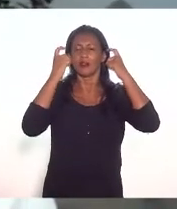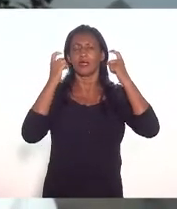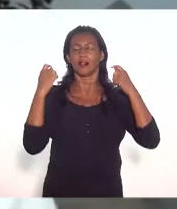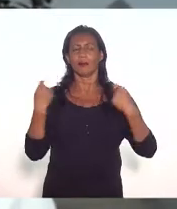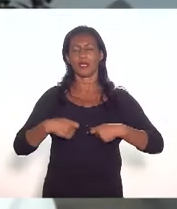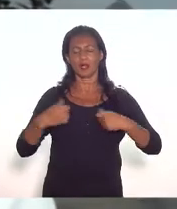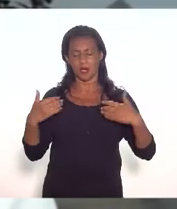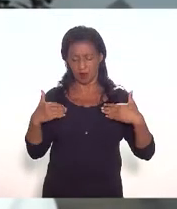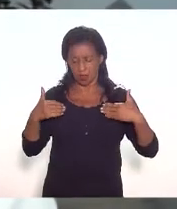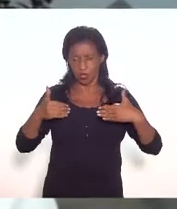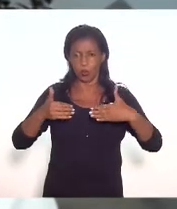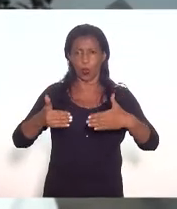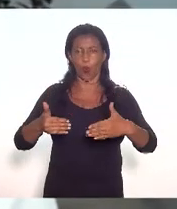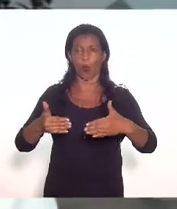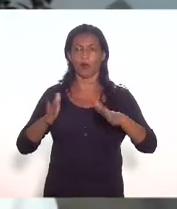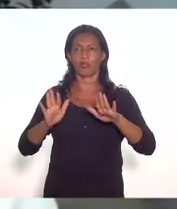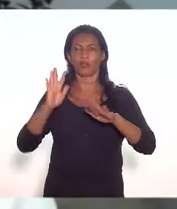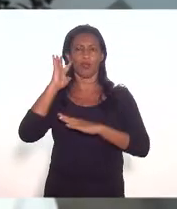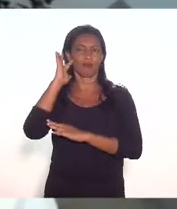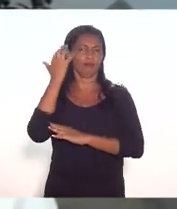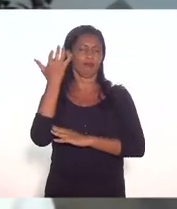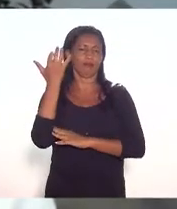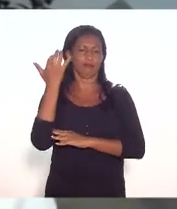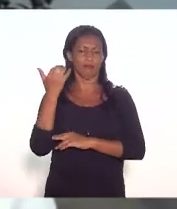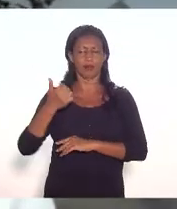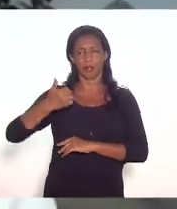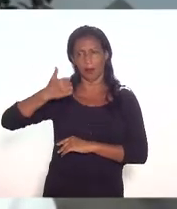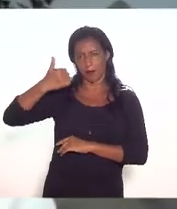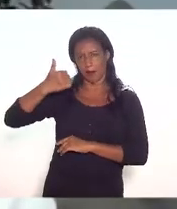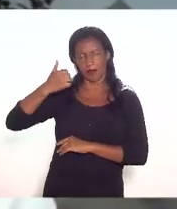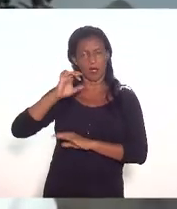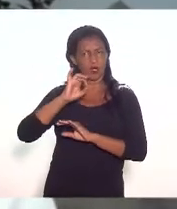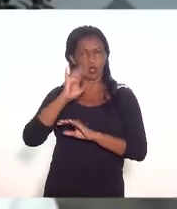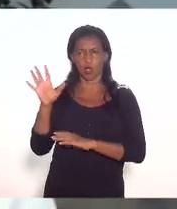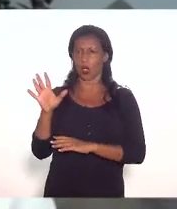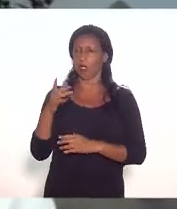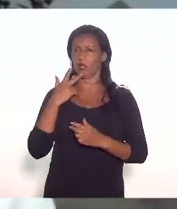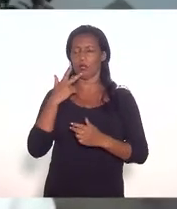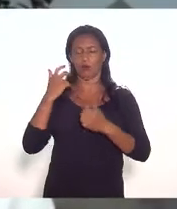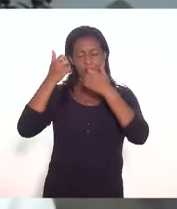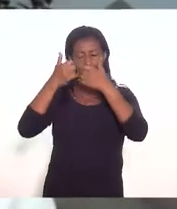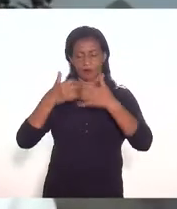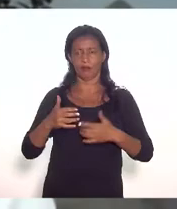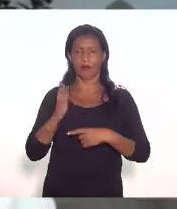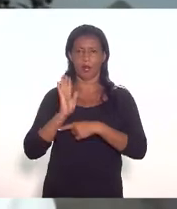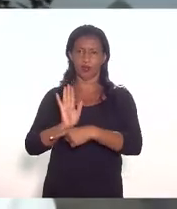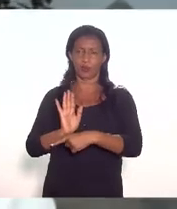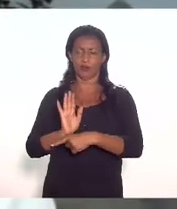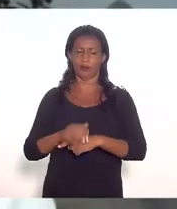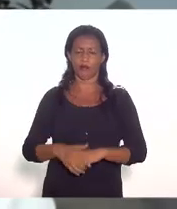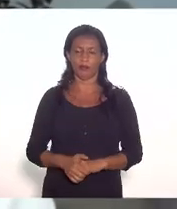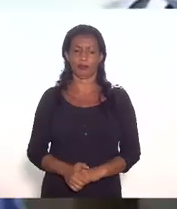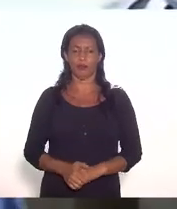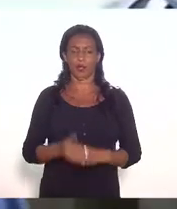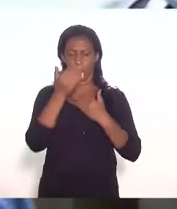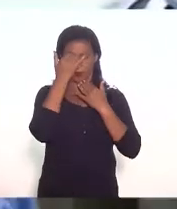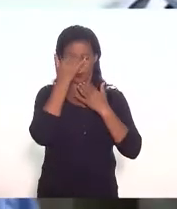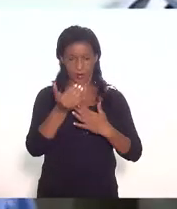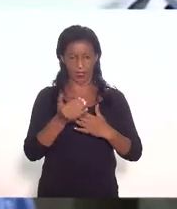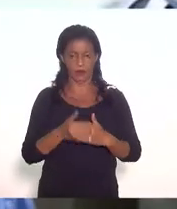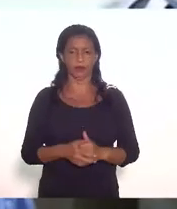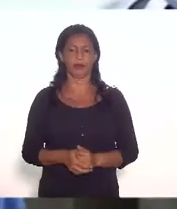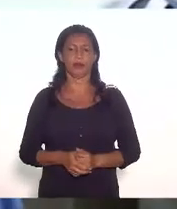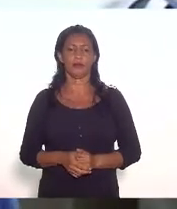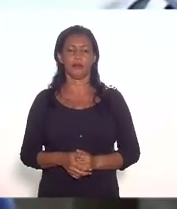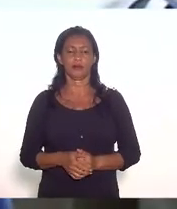desde o início num primeiro momento é isso que eu teria contribuído obrigado doutor